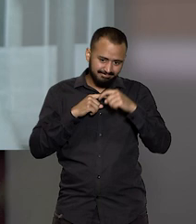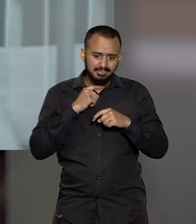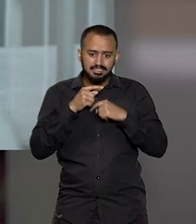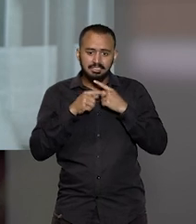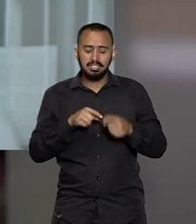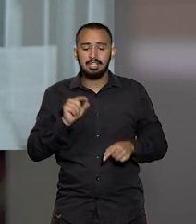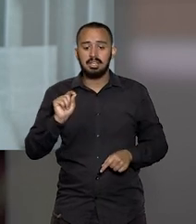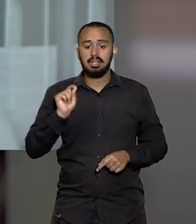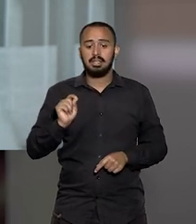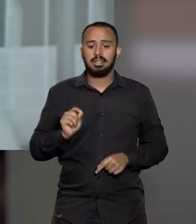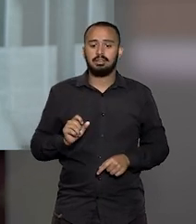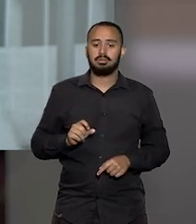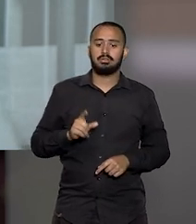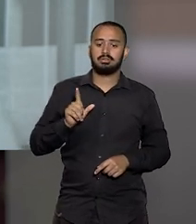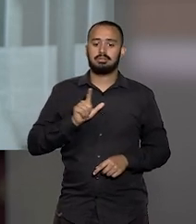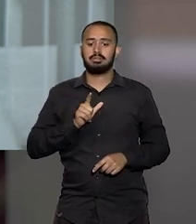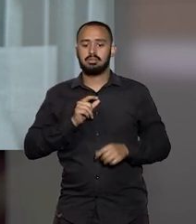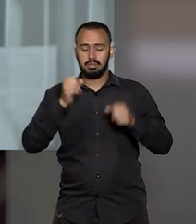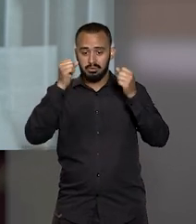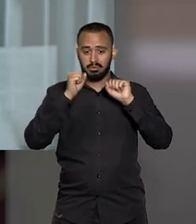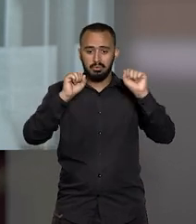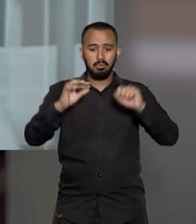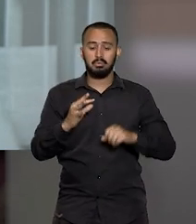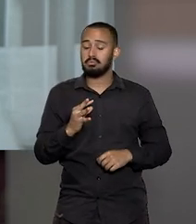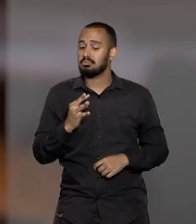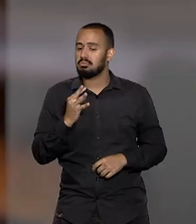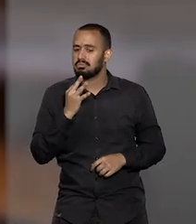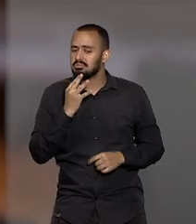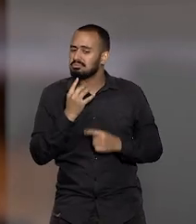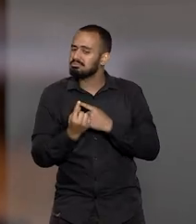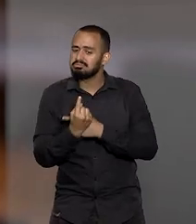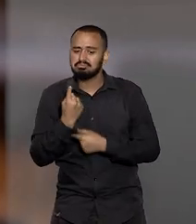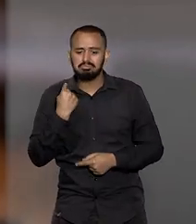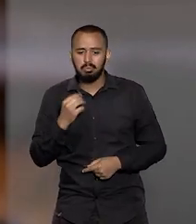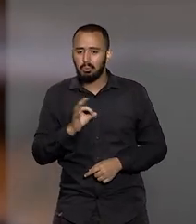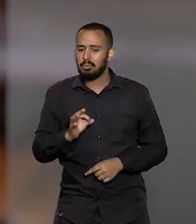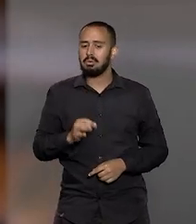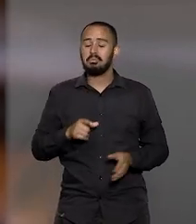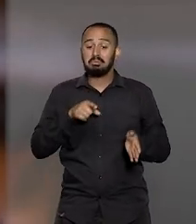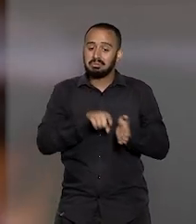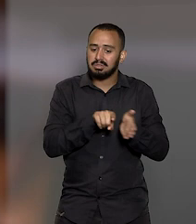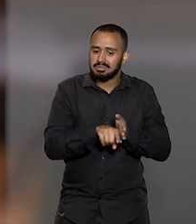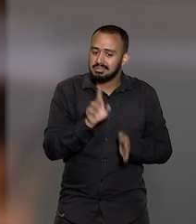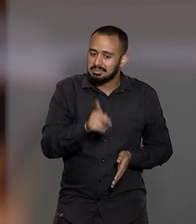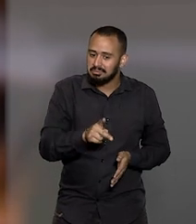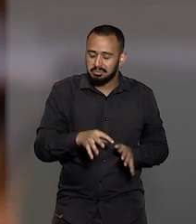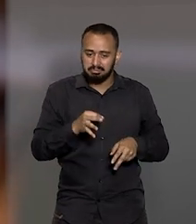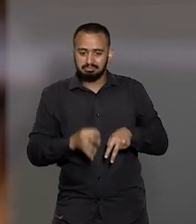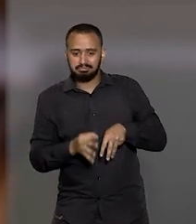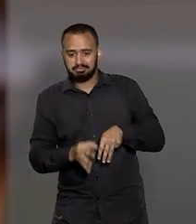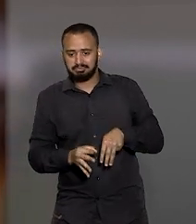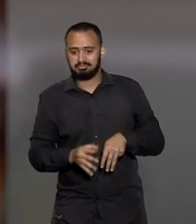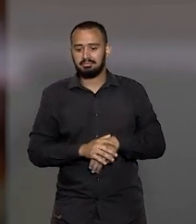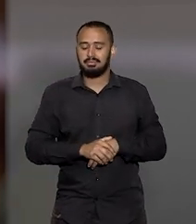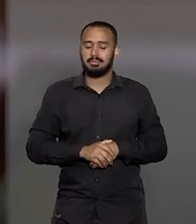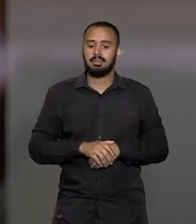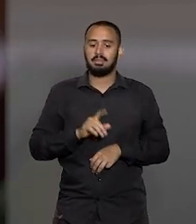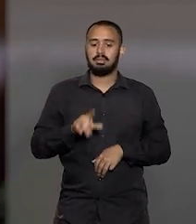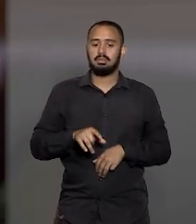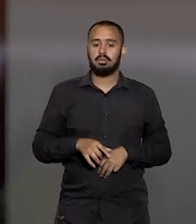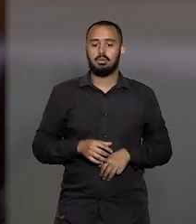o tribunal não tinha precedentes. Paralelamente às funções que desempenhou no STJ,